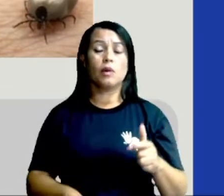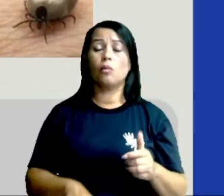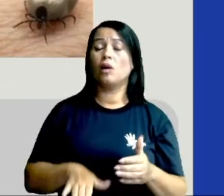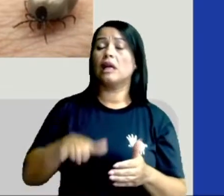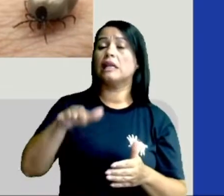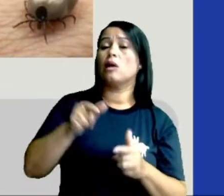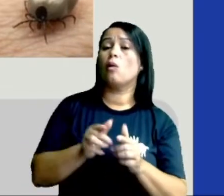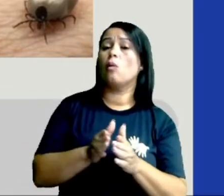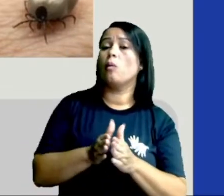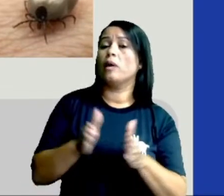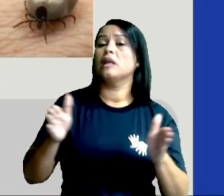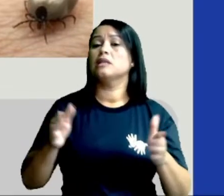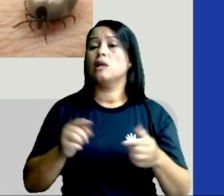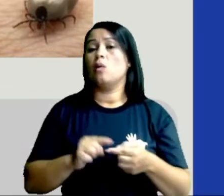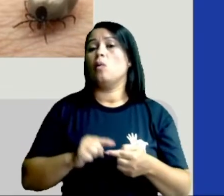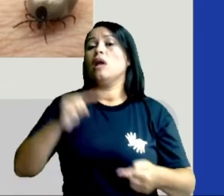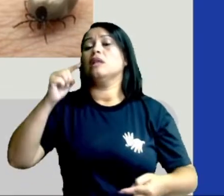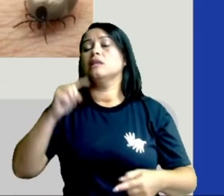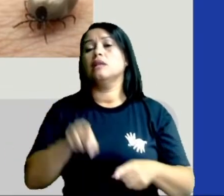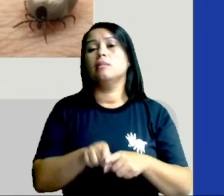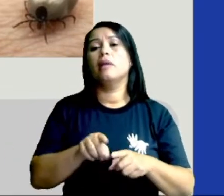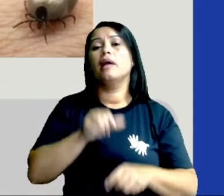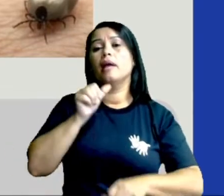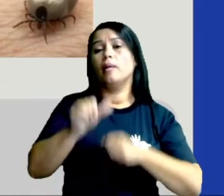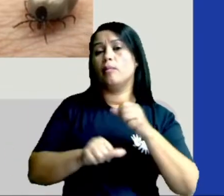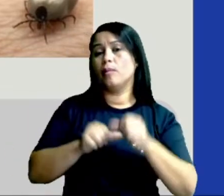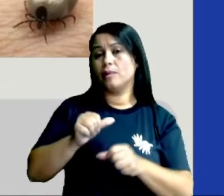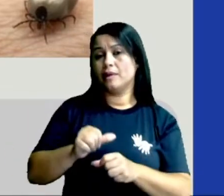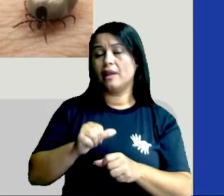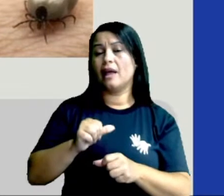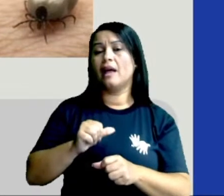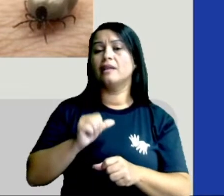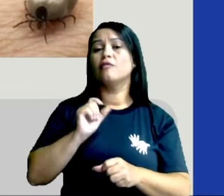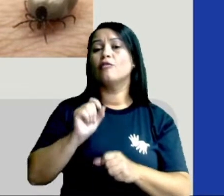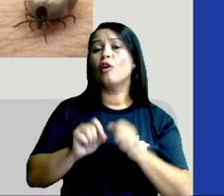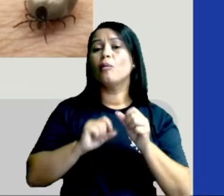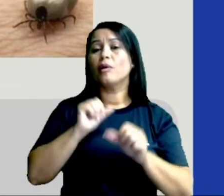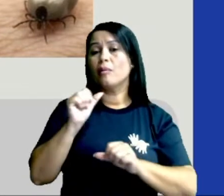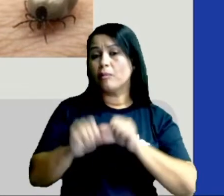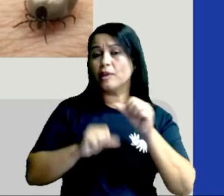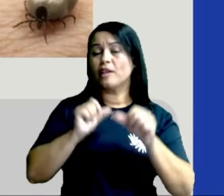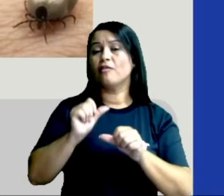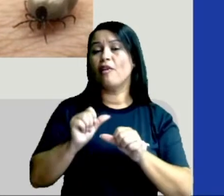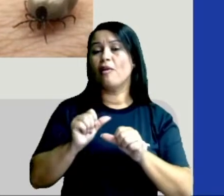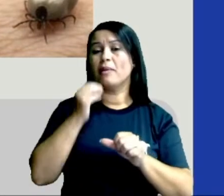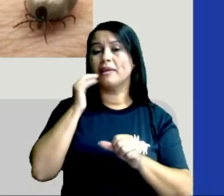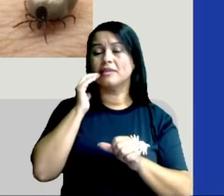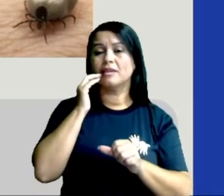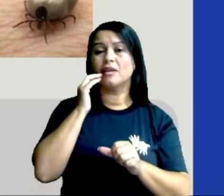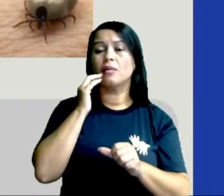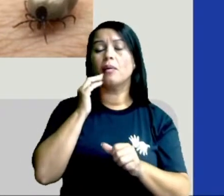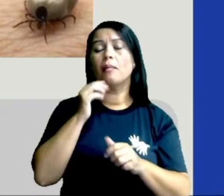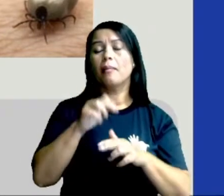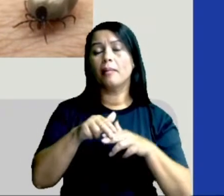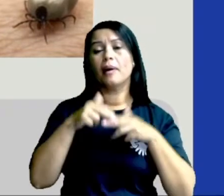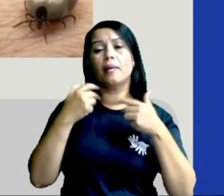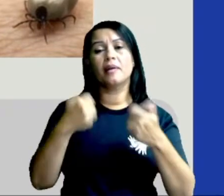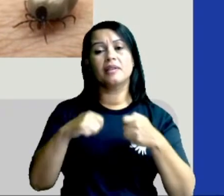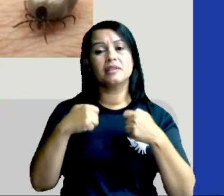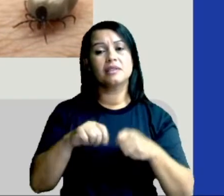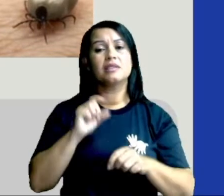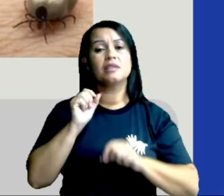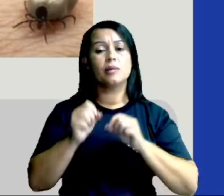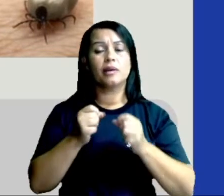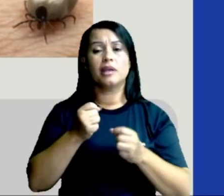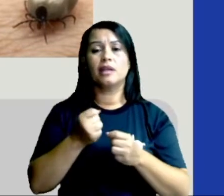mudar de forma, realizar sua metamorfose. Então, eles precisam sair desse